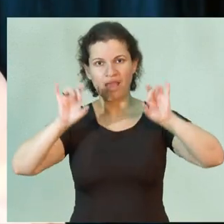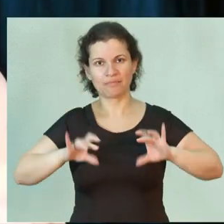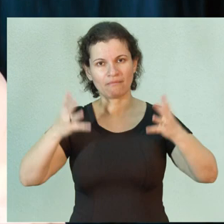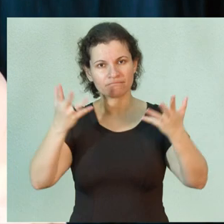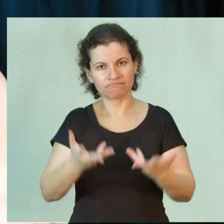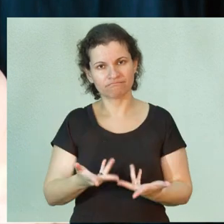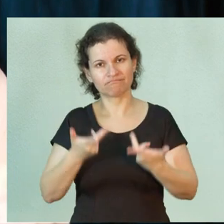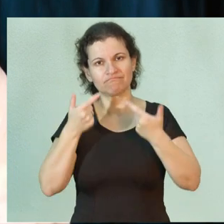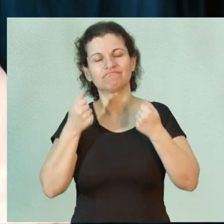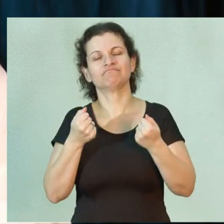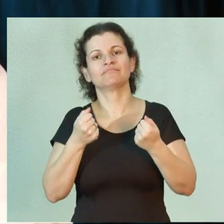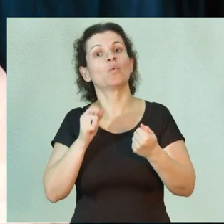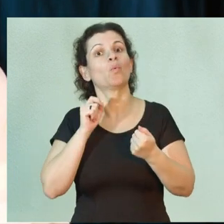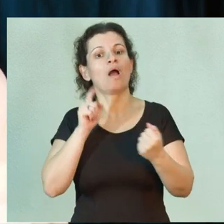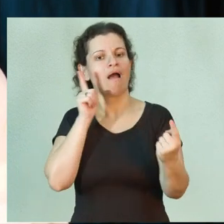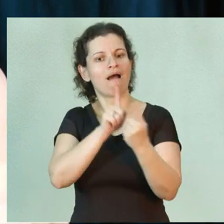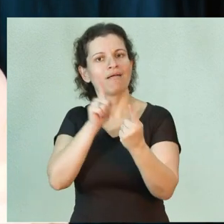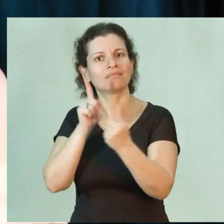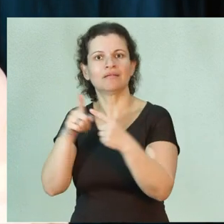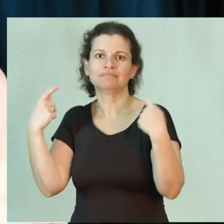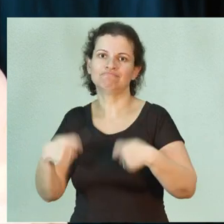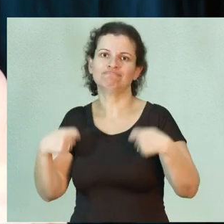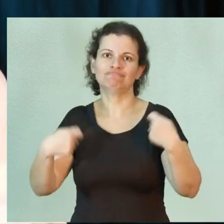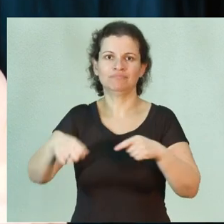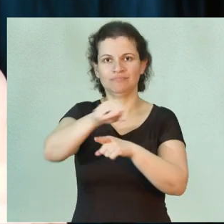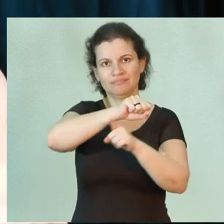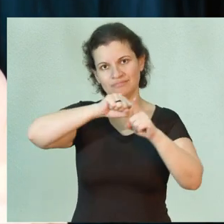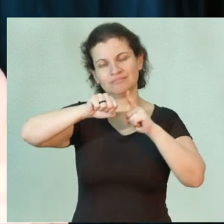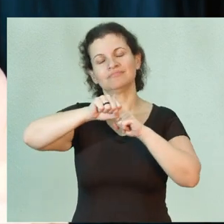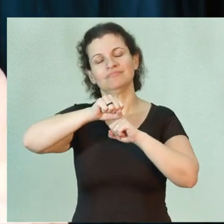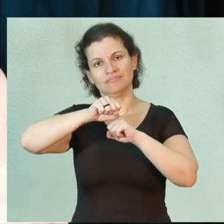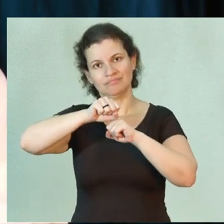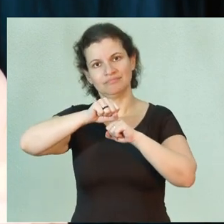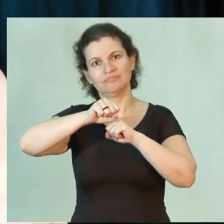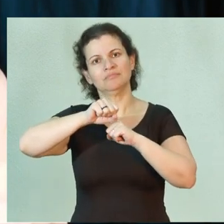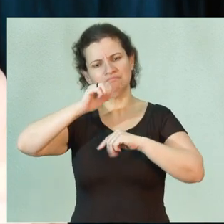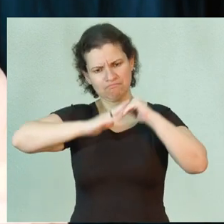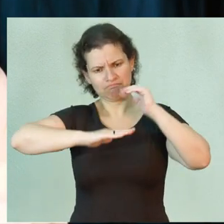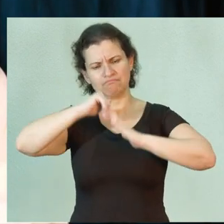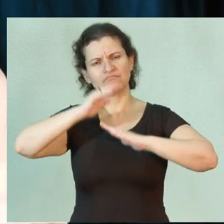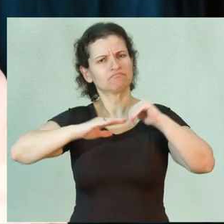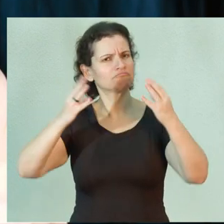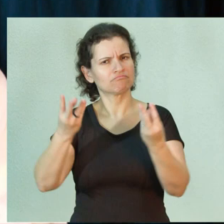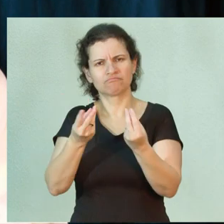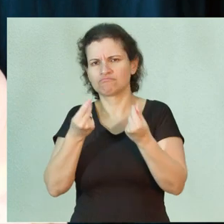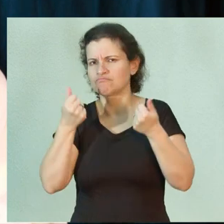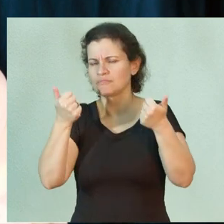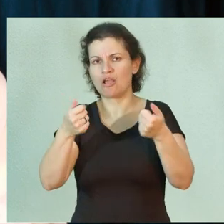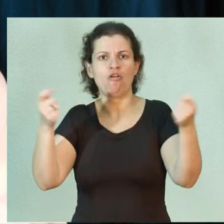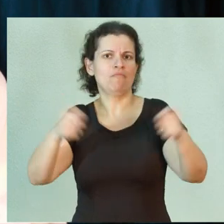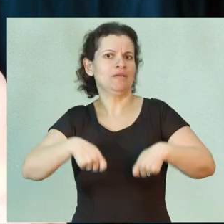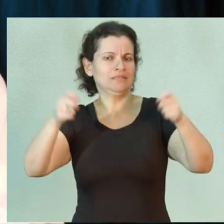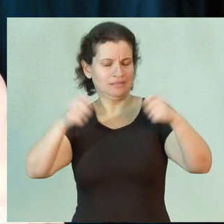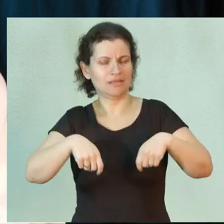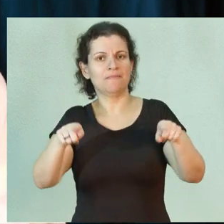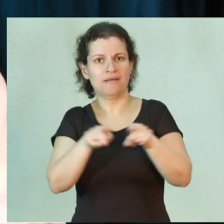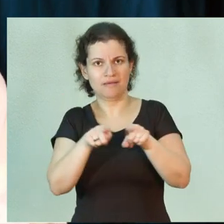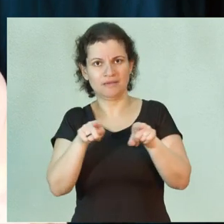excelência que atenda as demandas da sociedade com mão de obra de alta qualidade e competente.